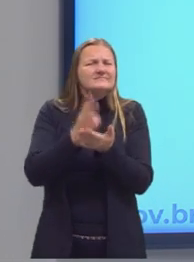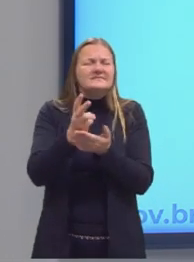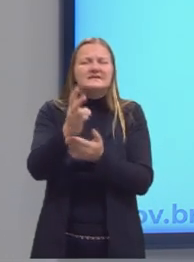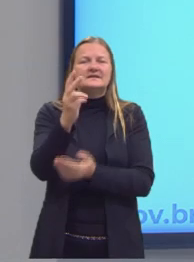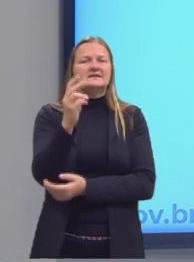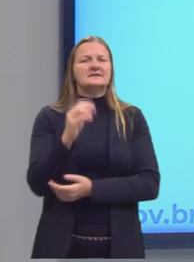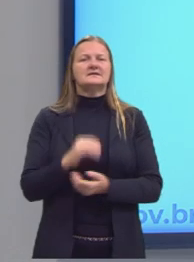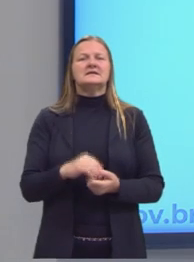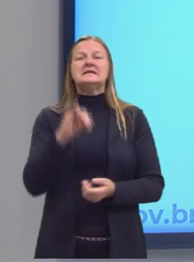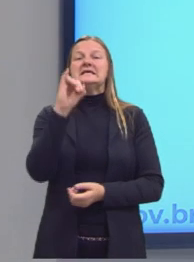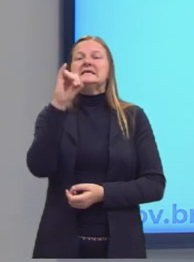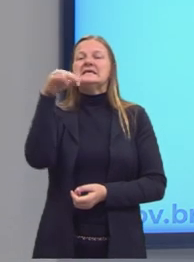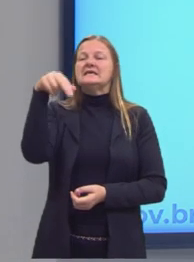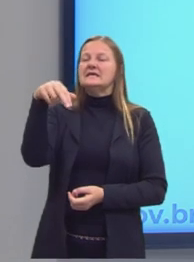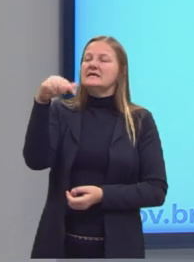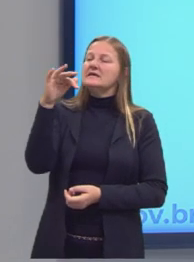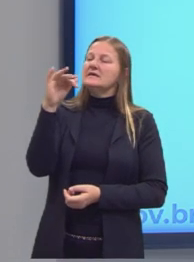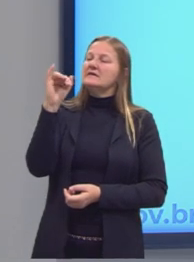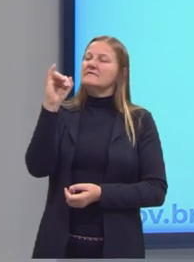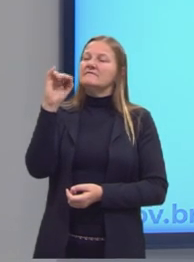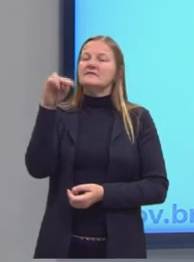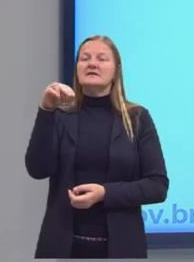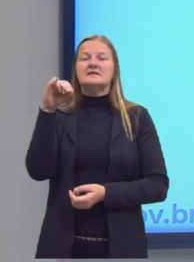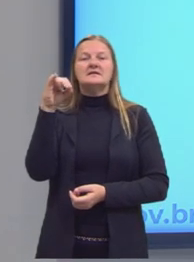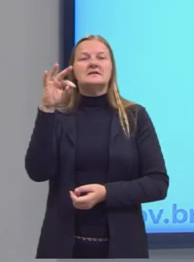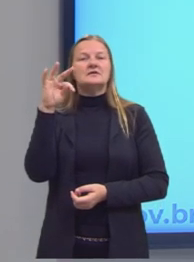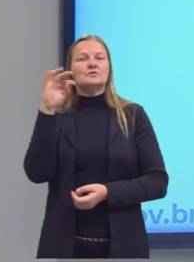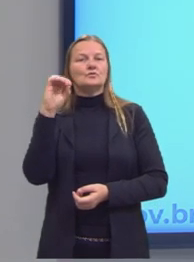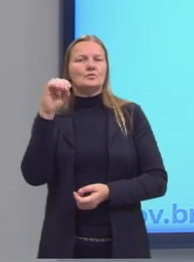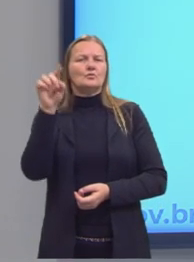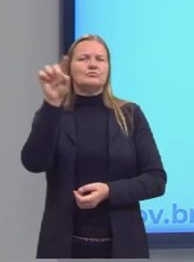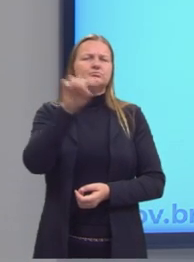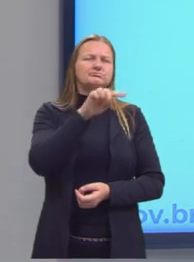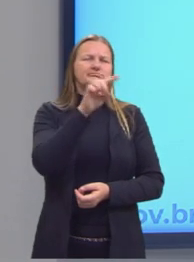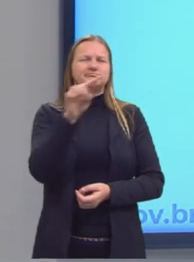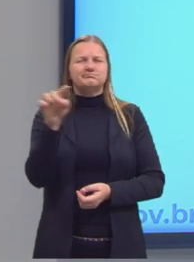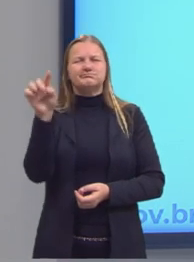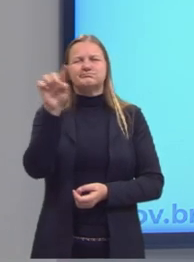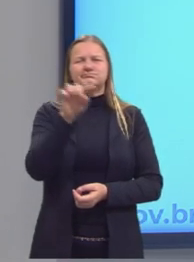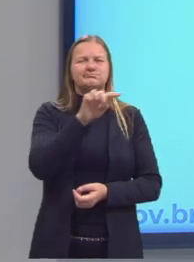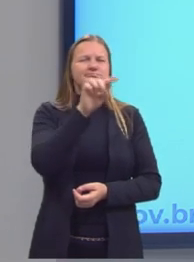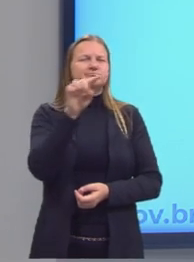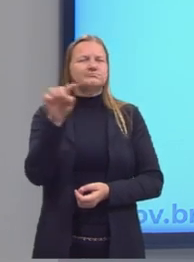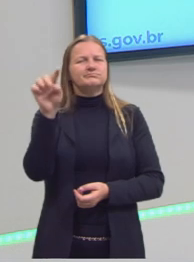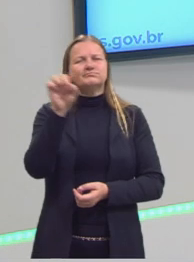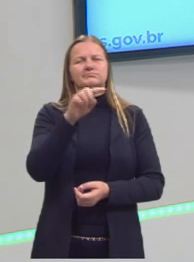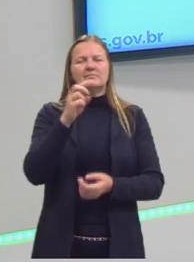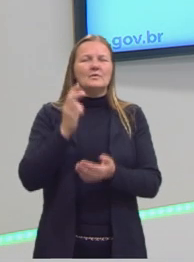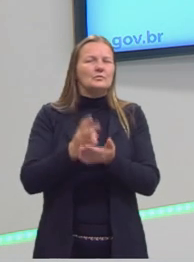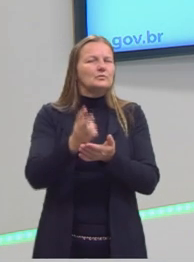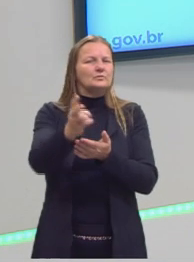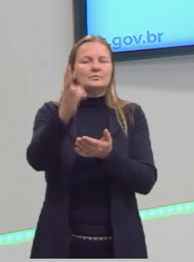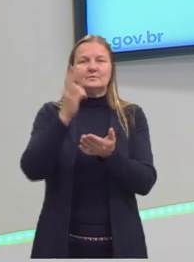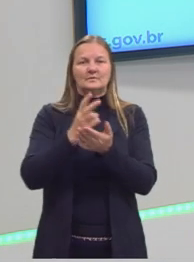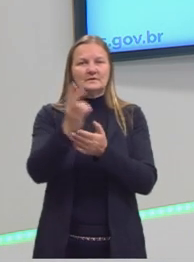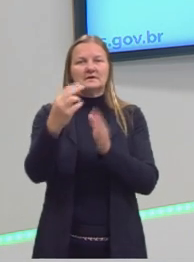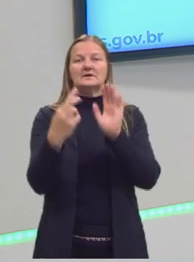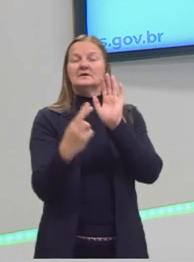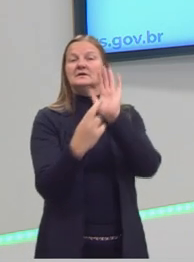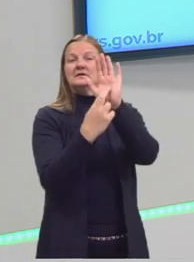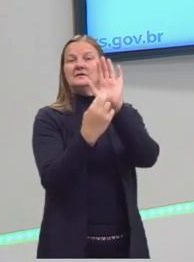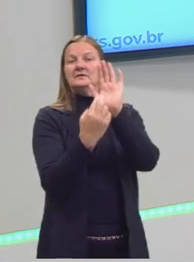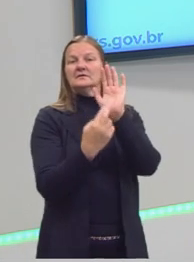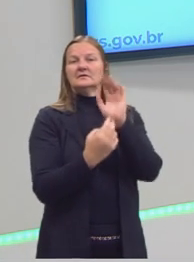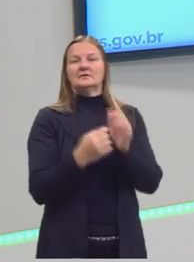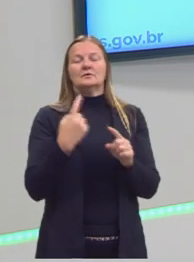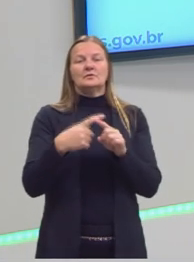Em termos matemáticos, foi necessária a criação de um sistema representativo que facilitasse a